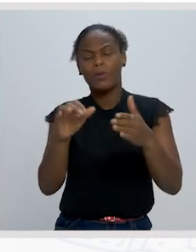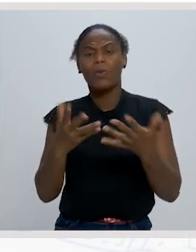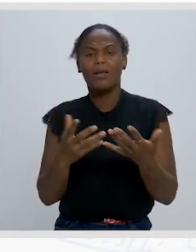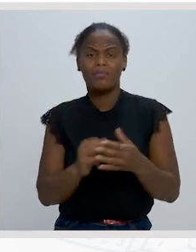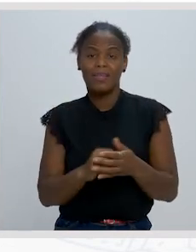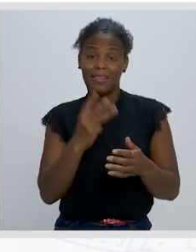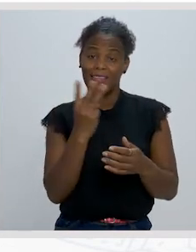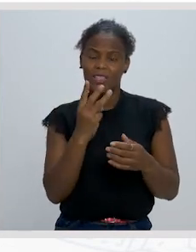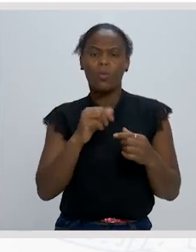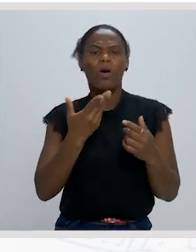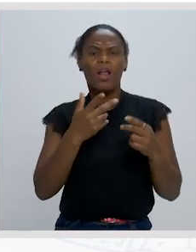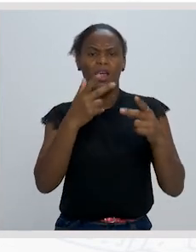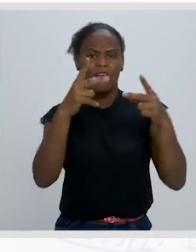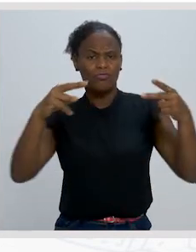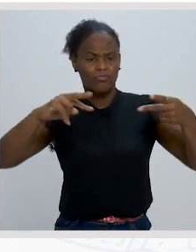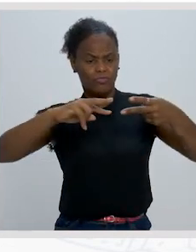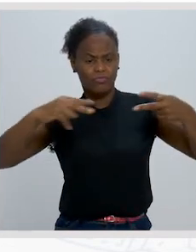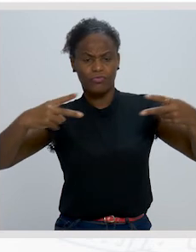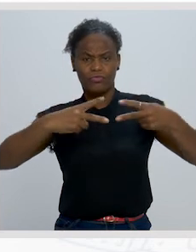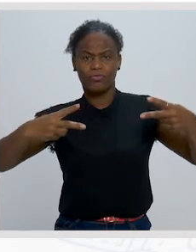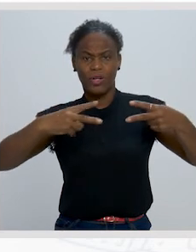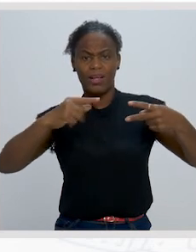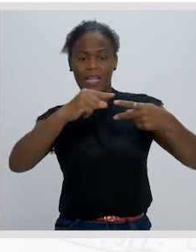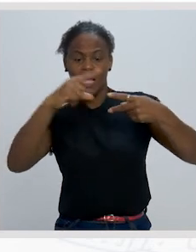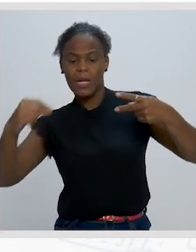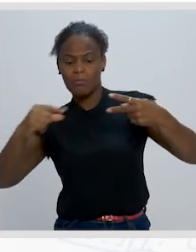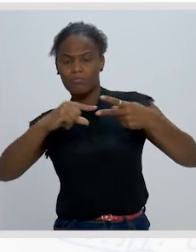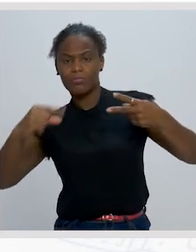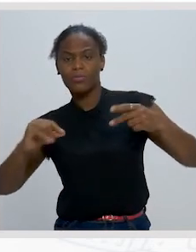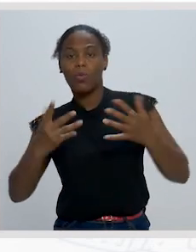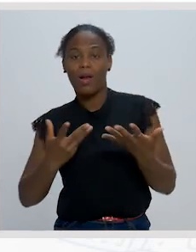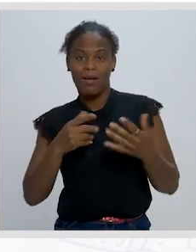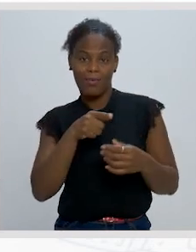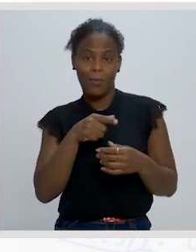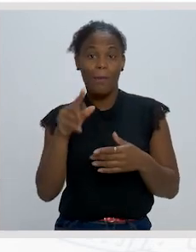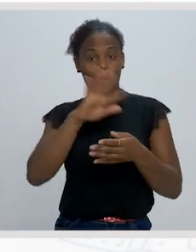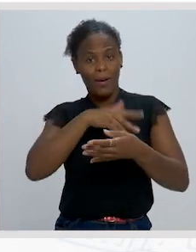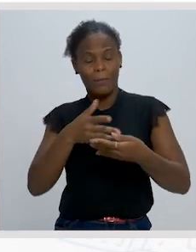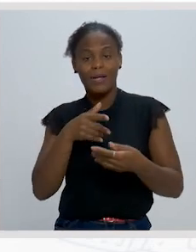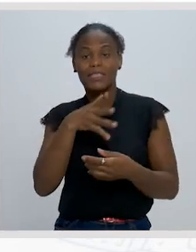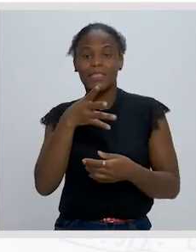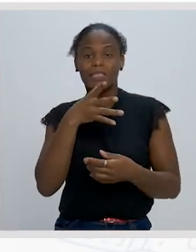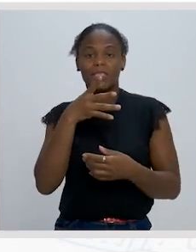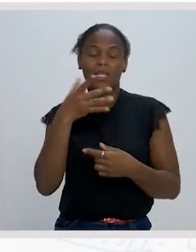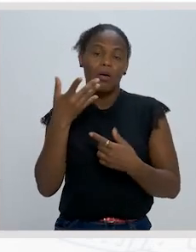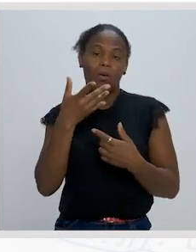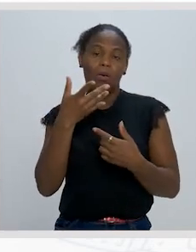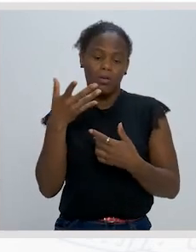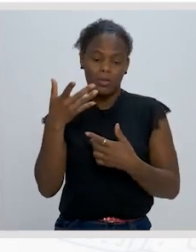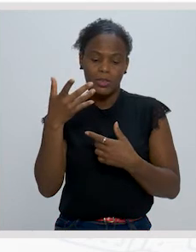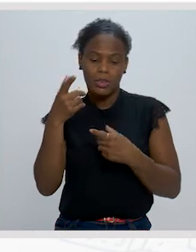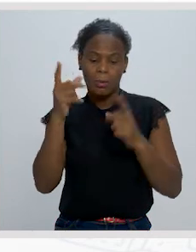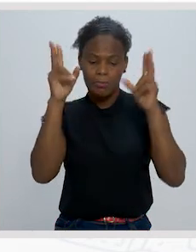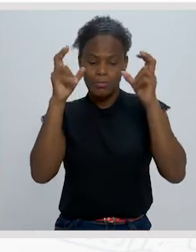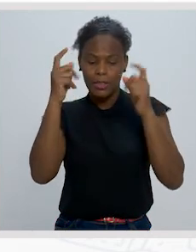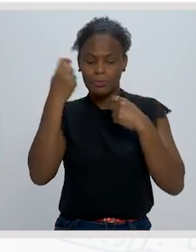presentes no poema 4 explica o sentido da expressão encher a alma presente no último verso